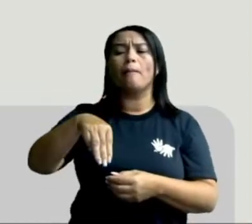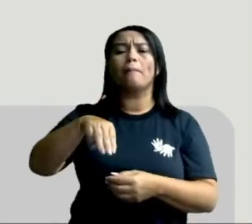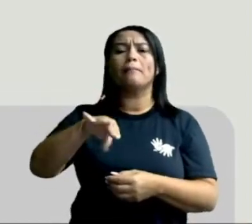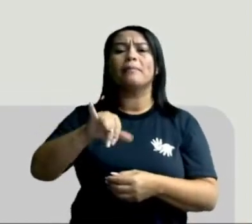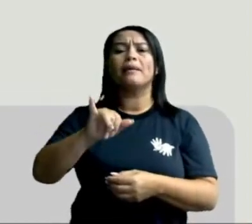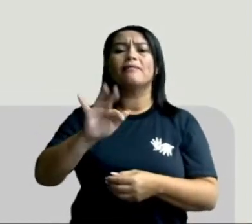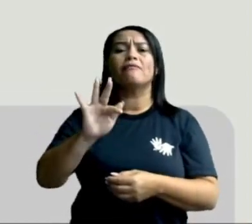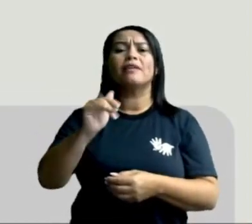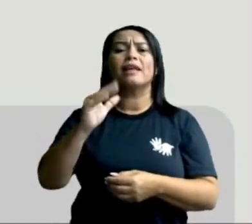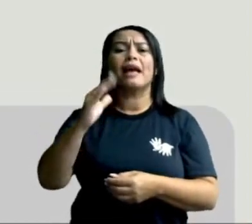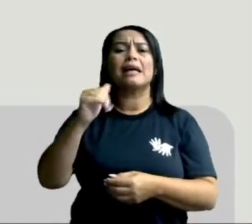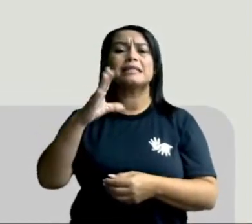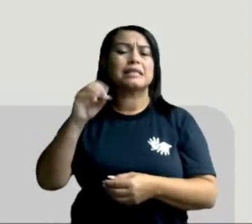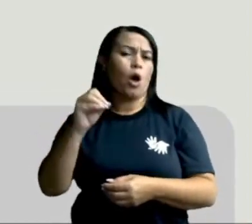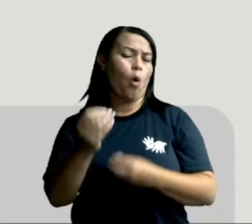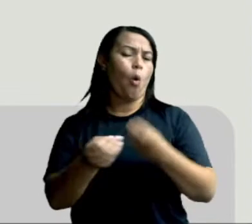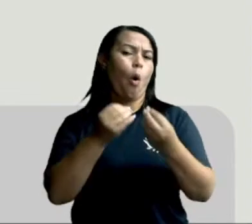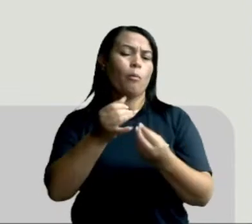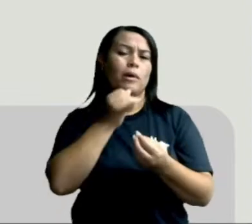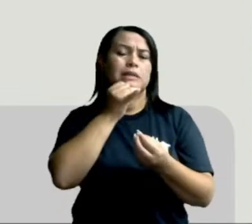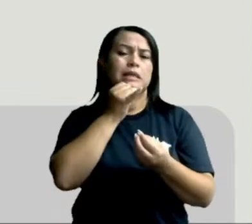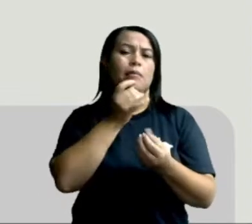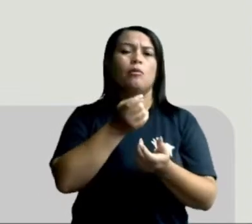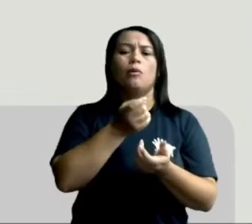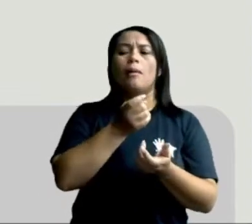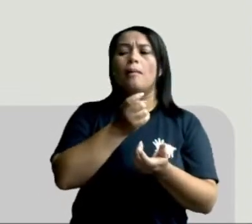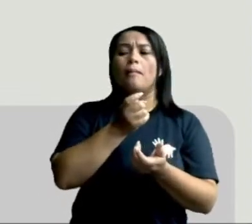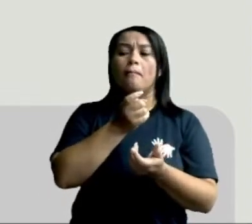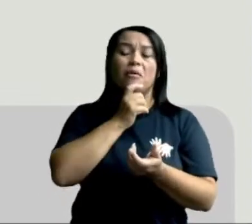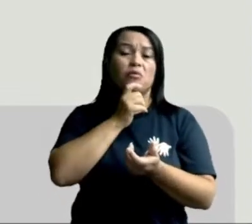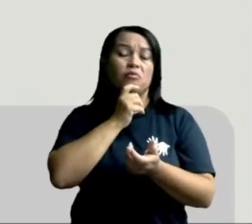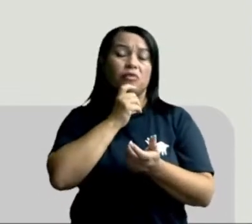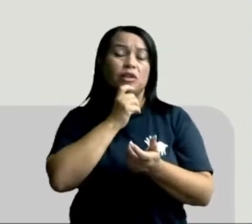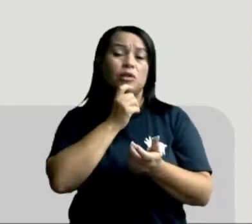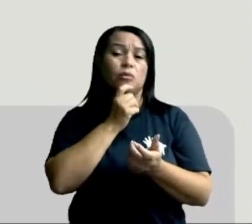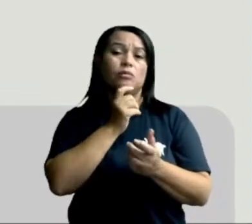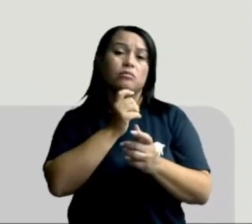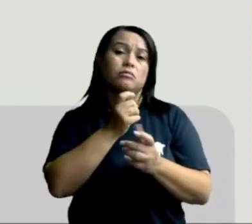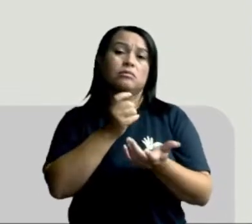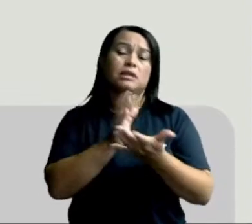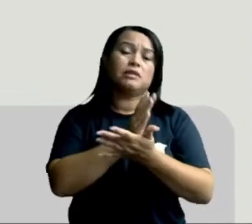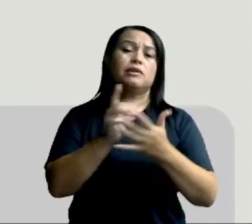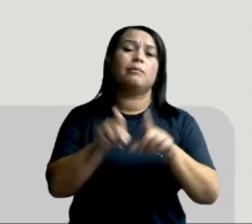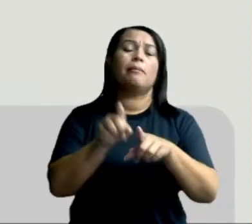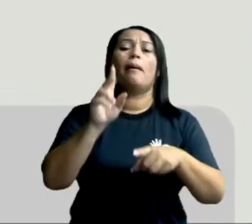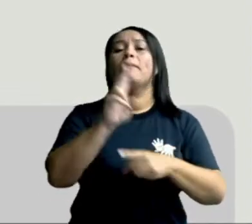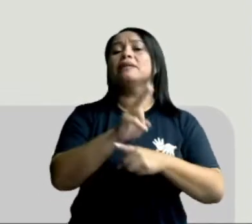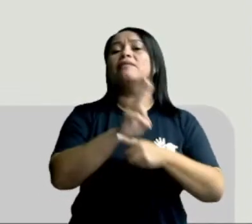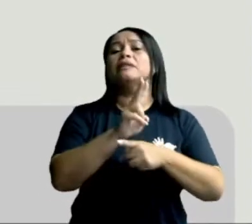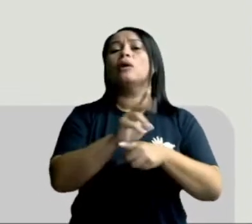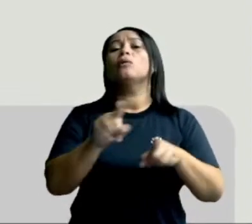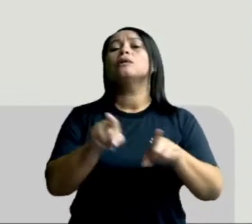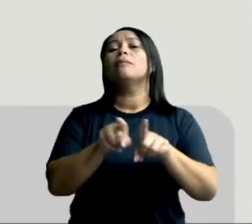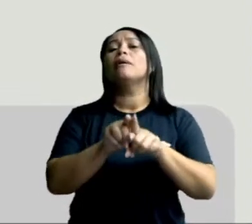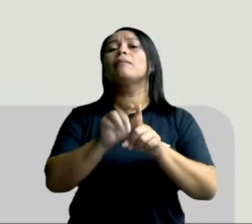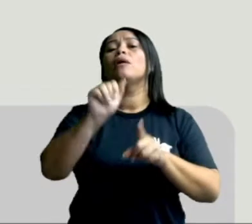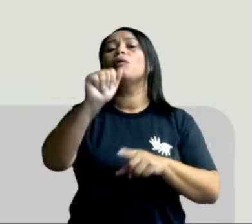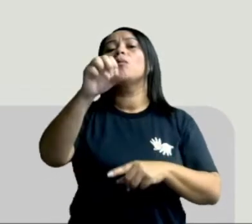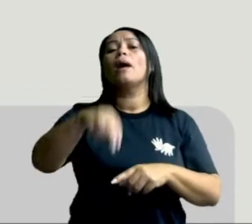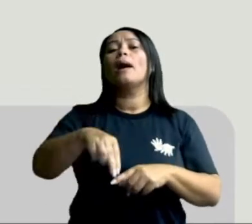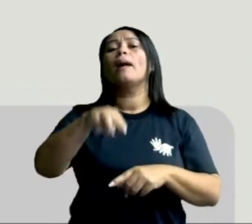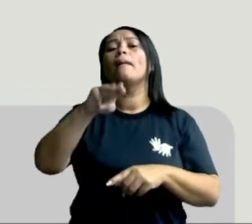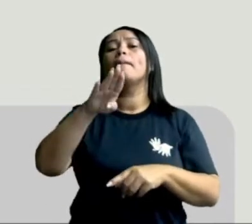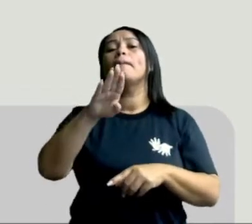pelo frio, pela criopreservação, ou também pelo âmbar, que é uma resina